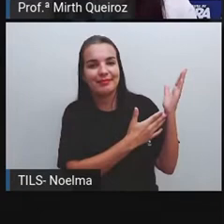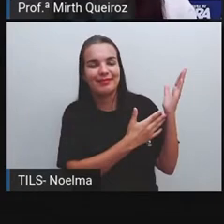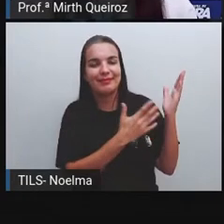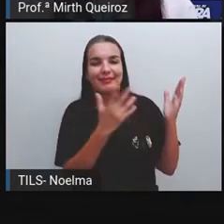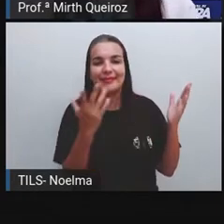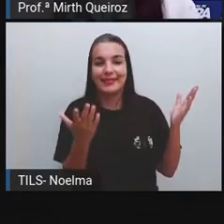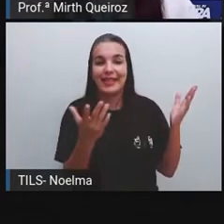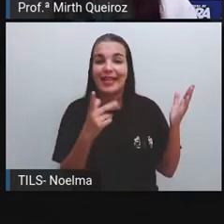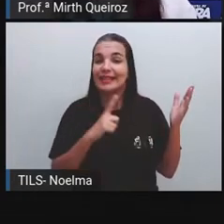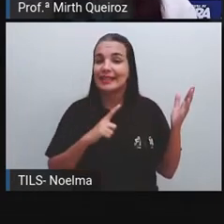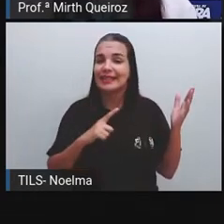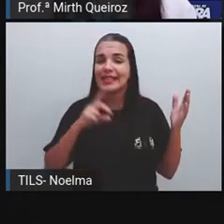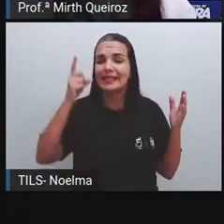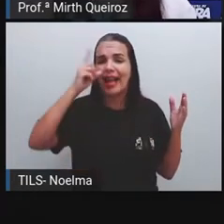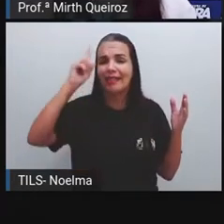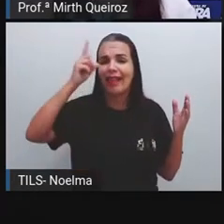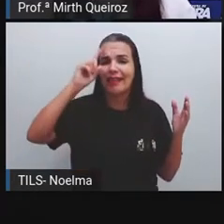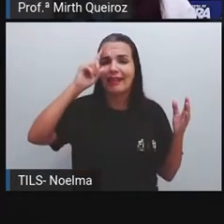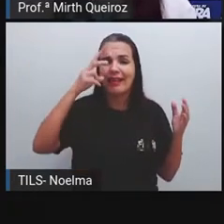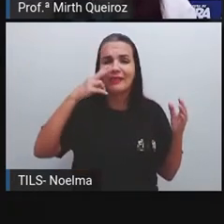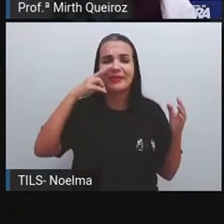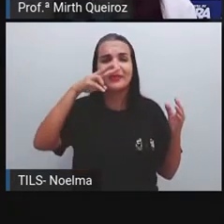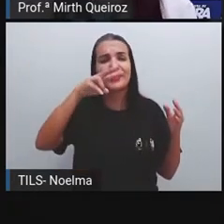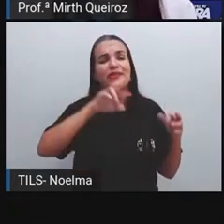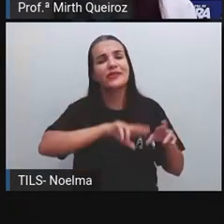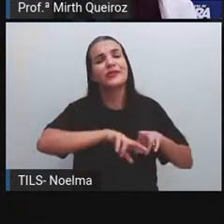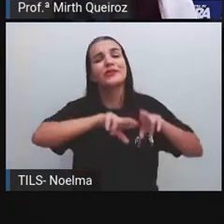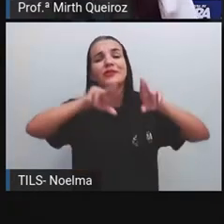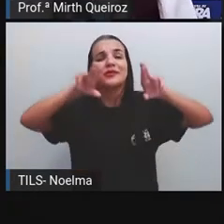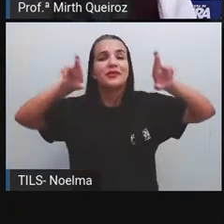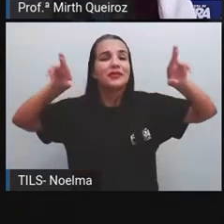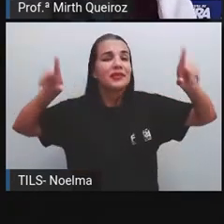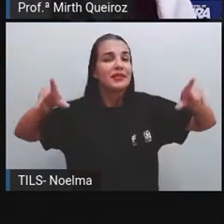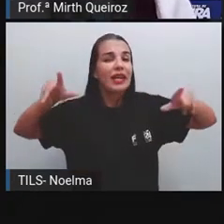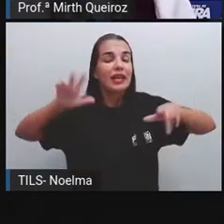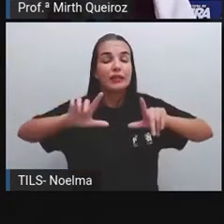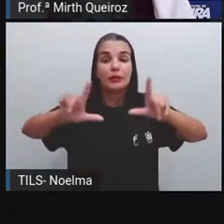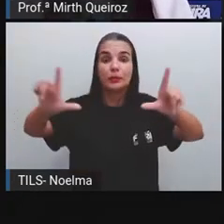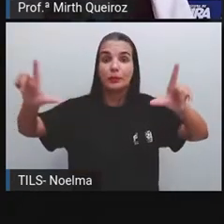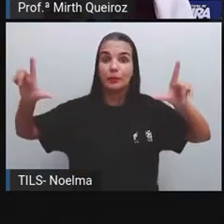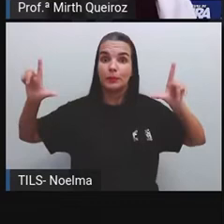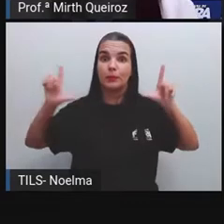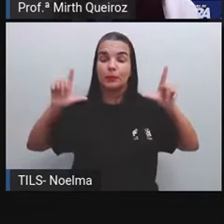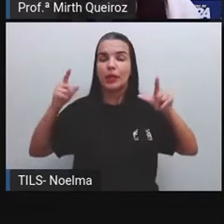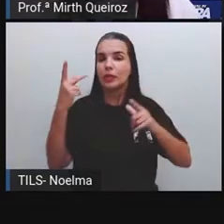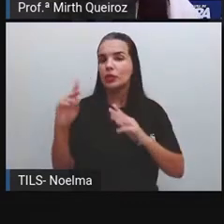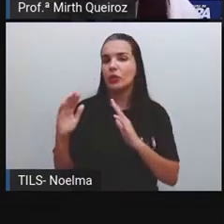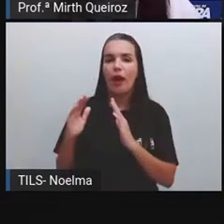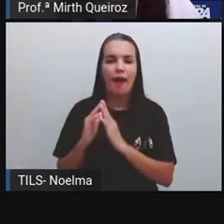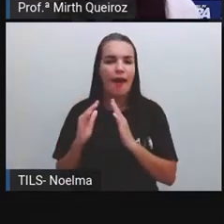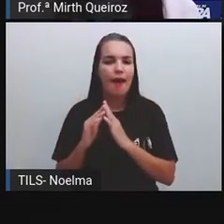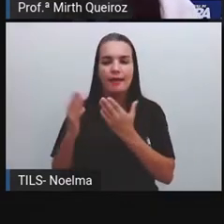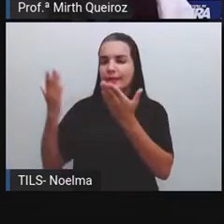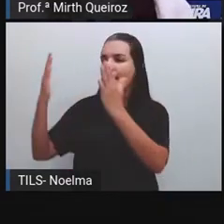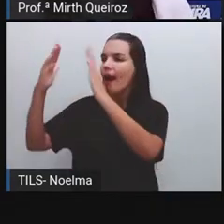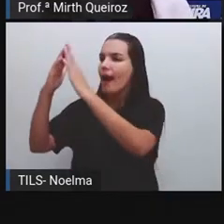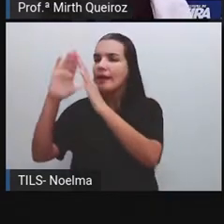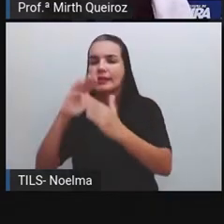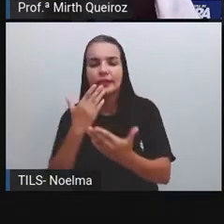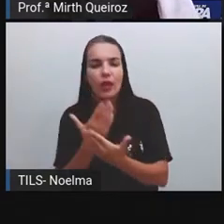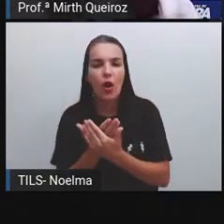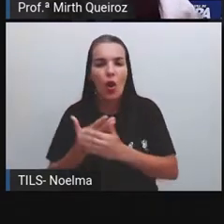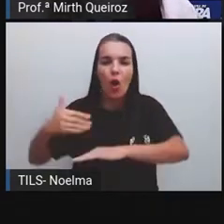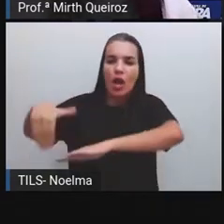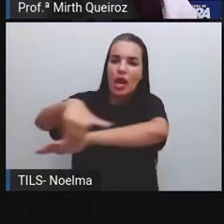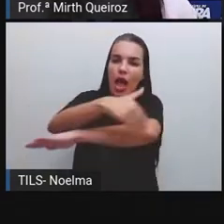você convive com diferentes paisagens. A da sua casa, a escola, a rua,